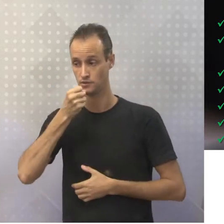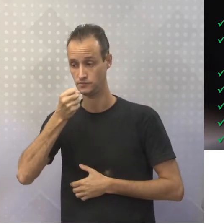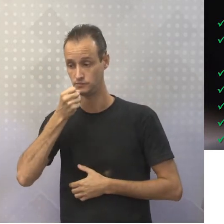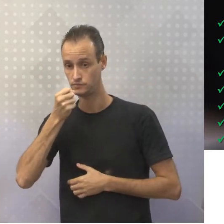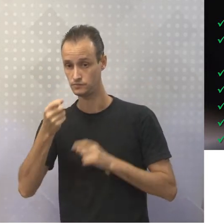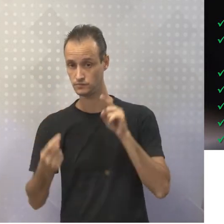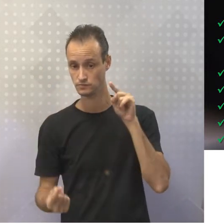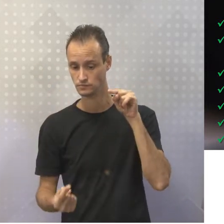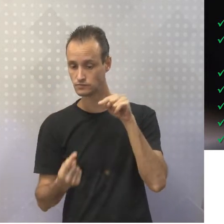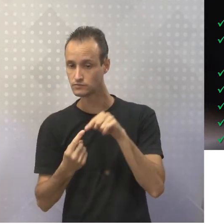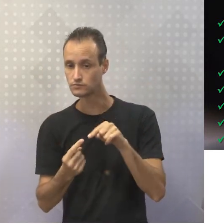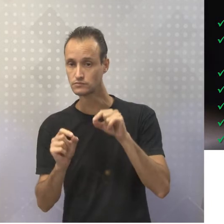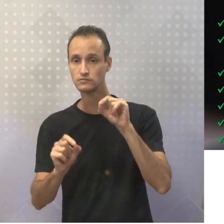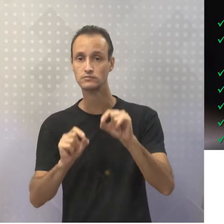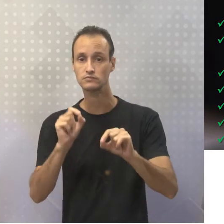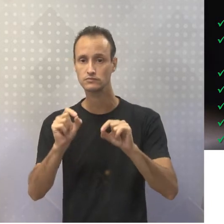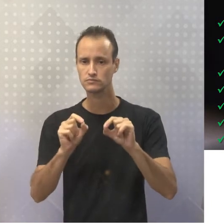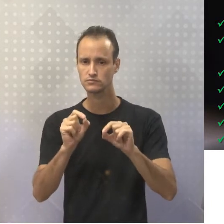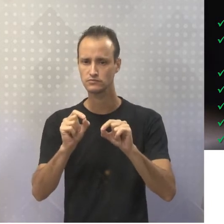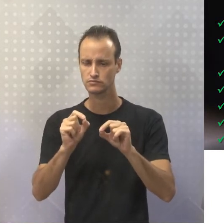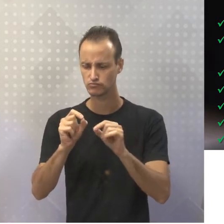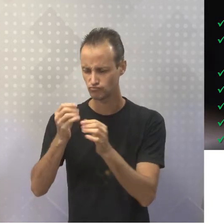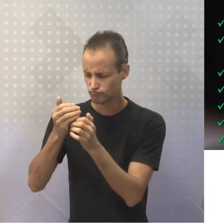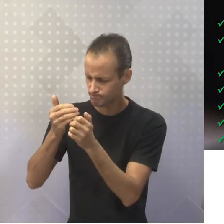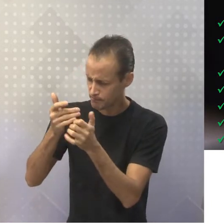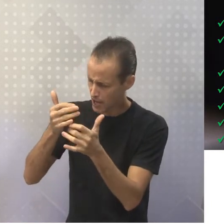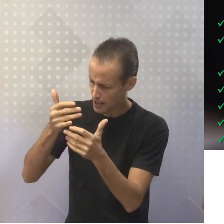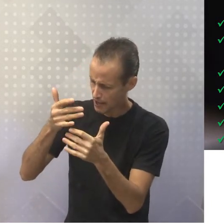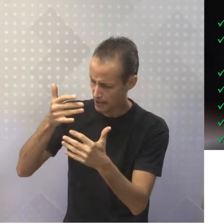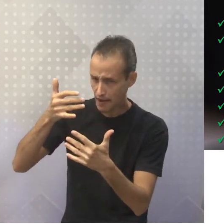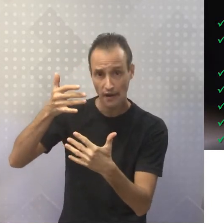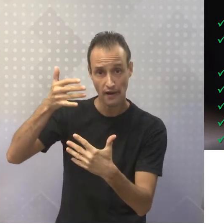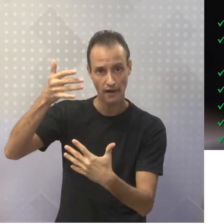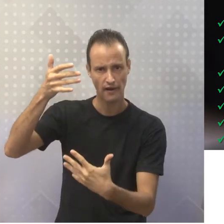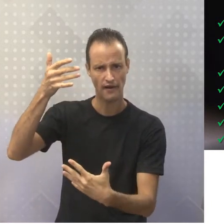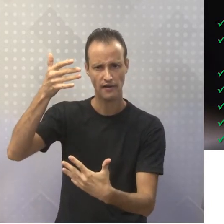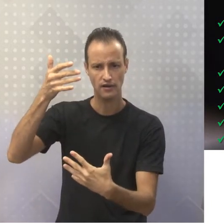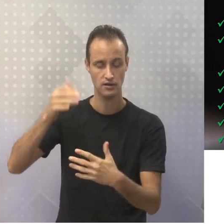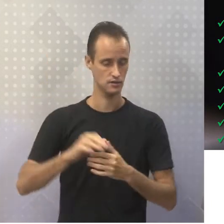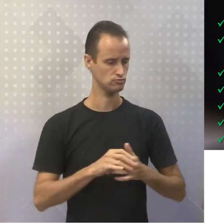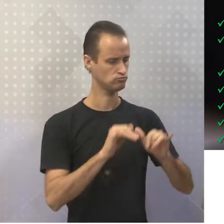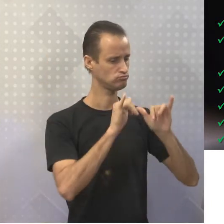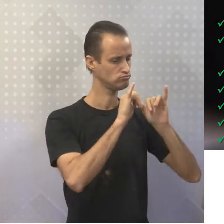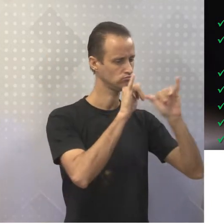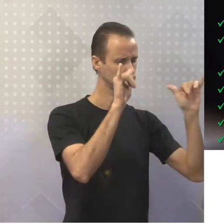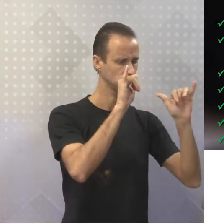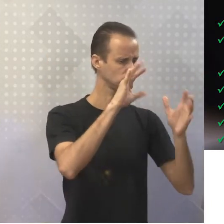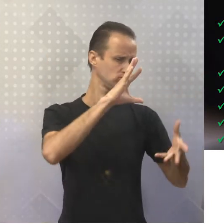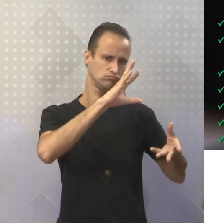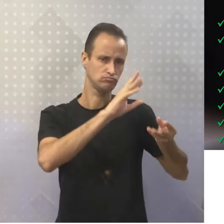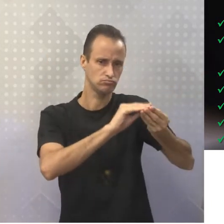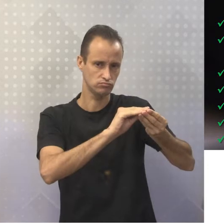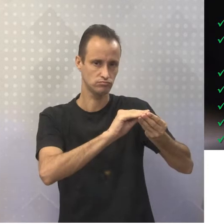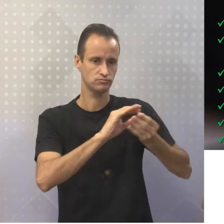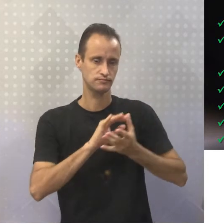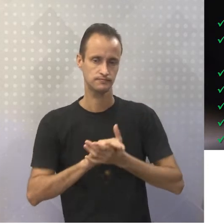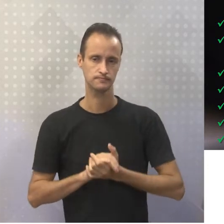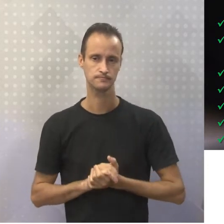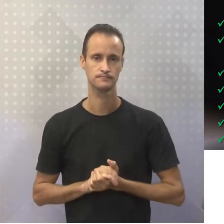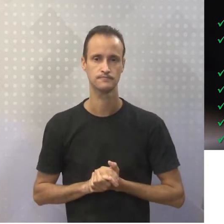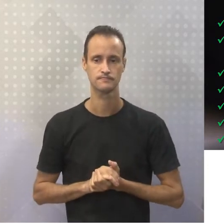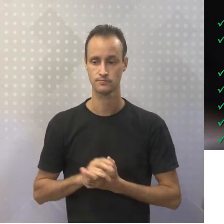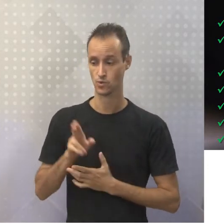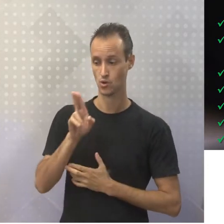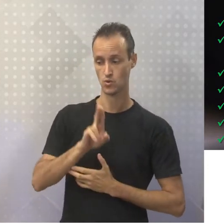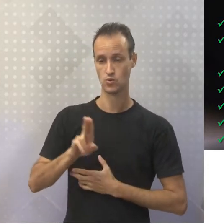tem essa questão de ser mais detalhada do que a notícia. O